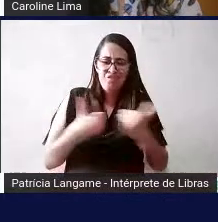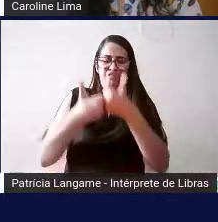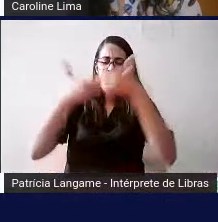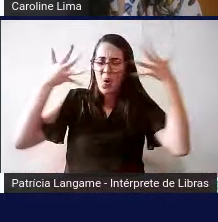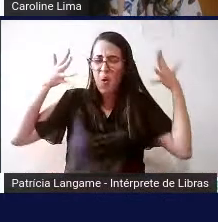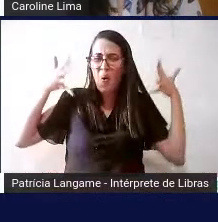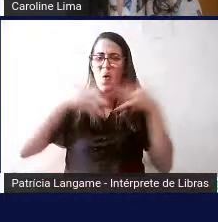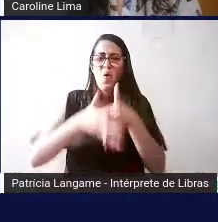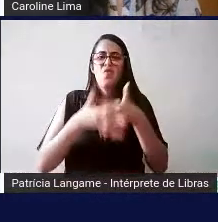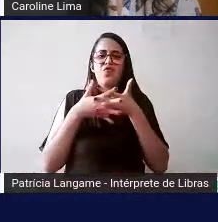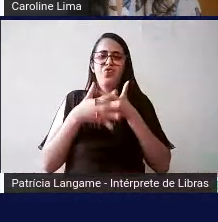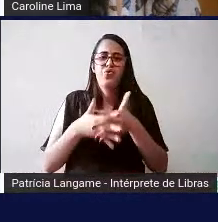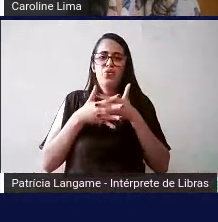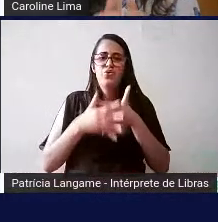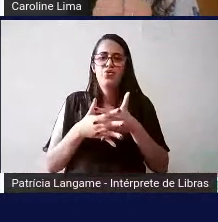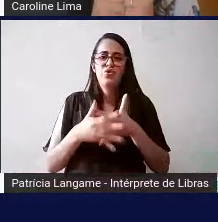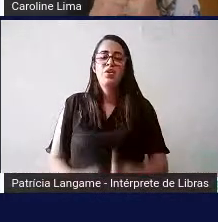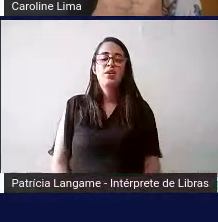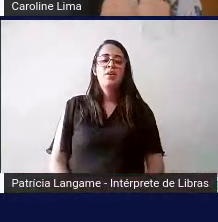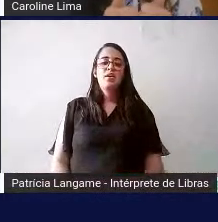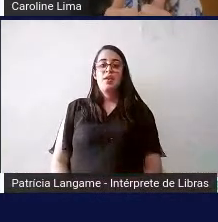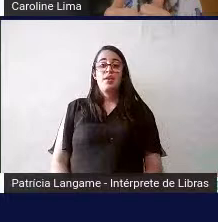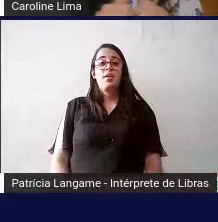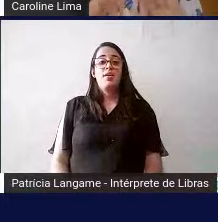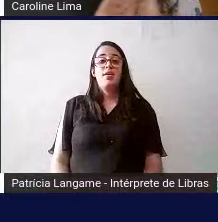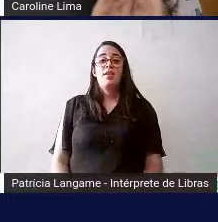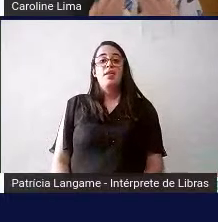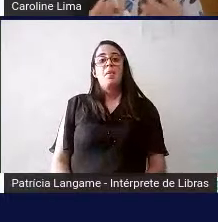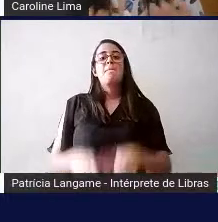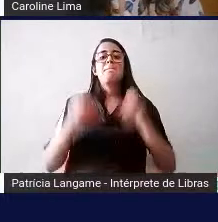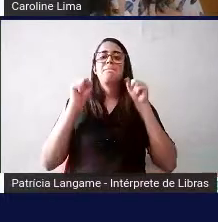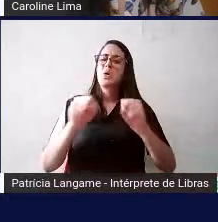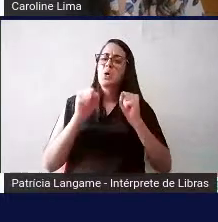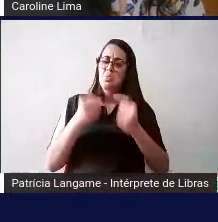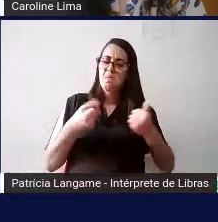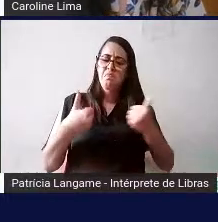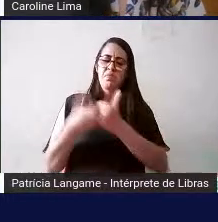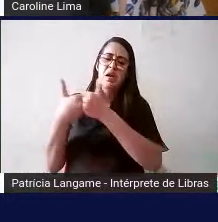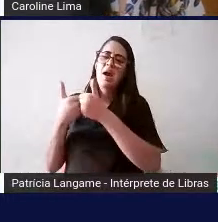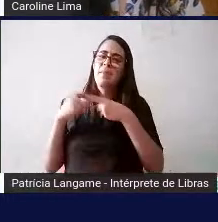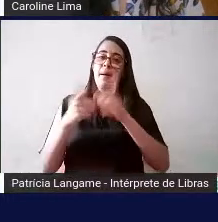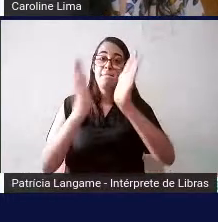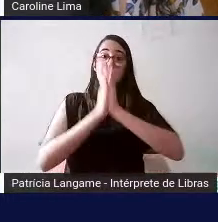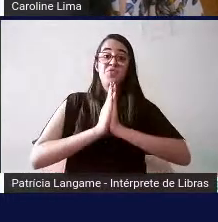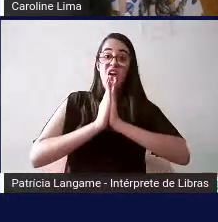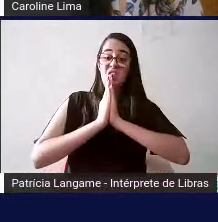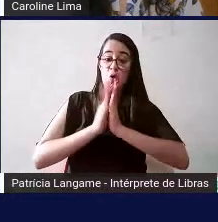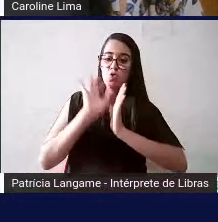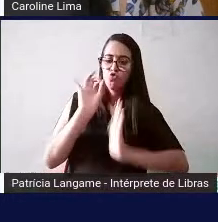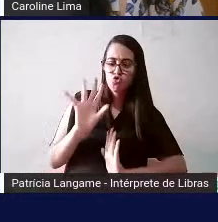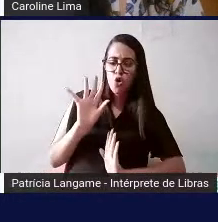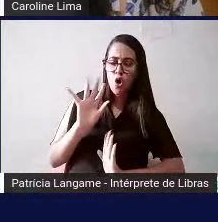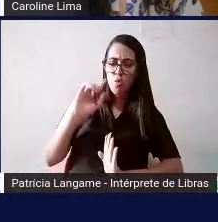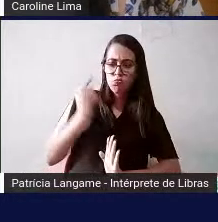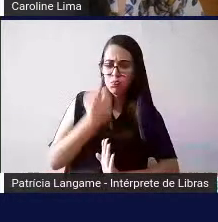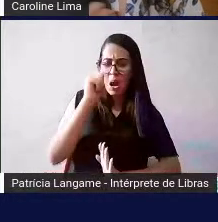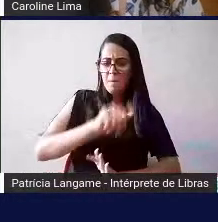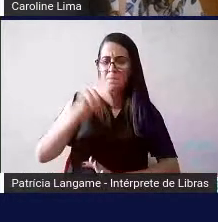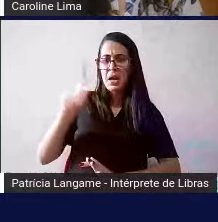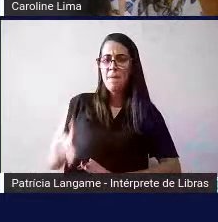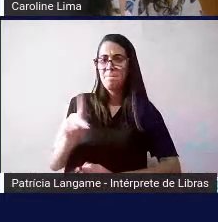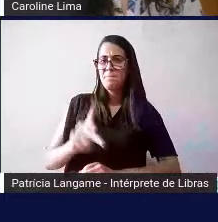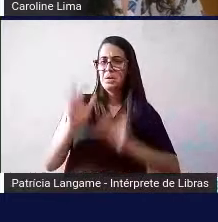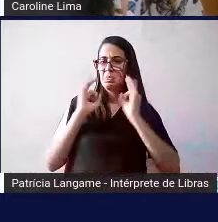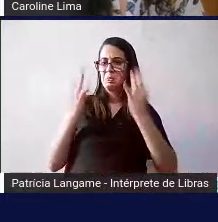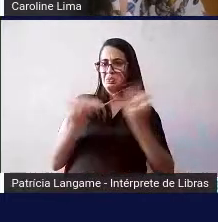bastante então é algo que pode contribuir mas por favor não contem só com isso caso vocês queiram levar pra sala